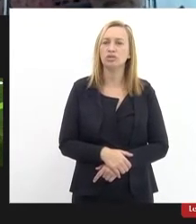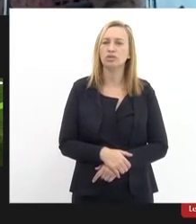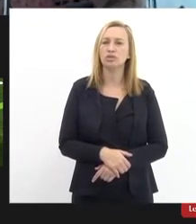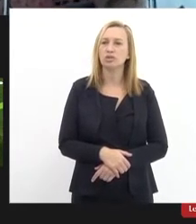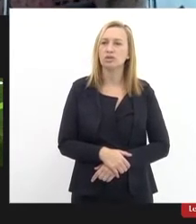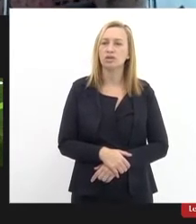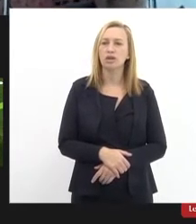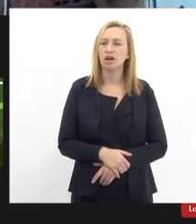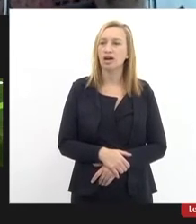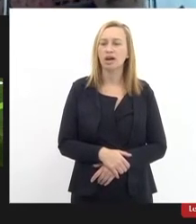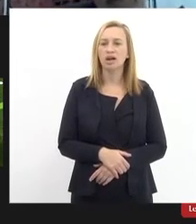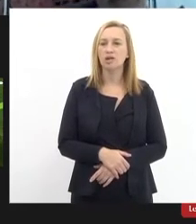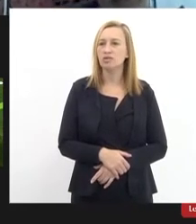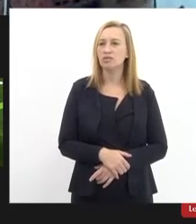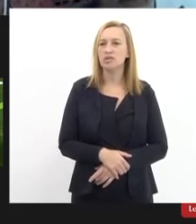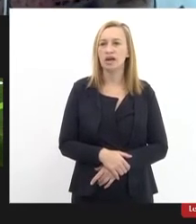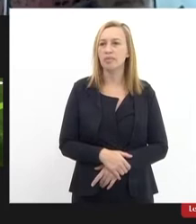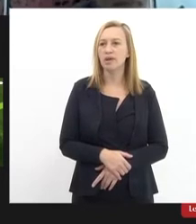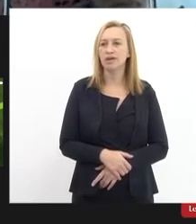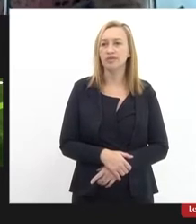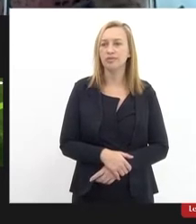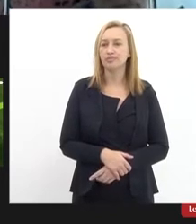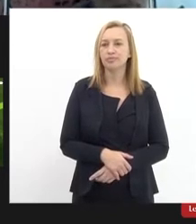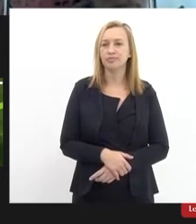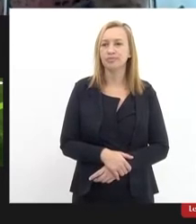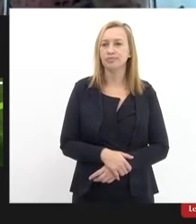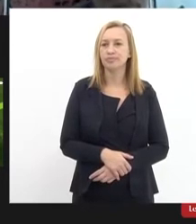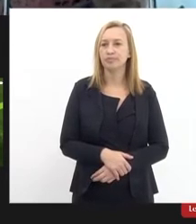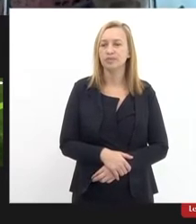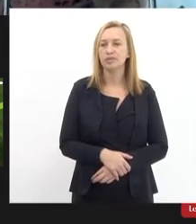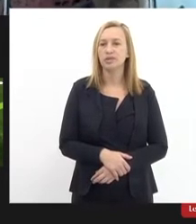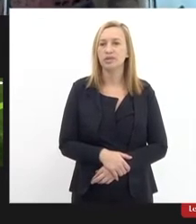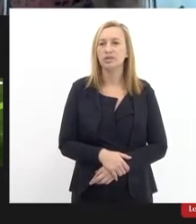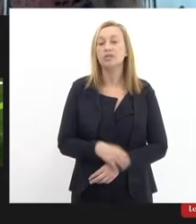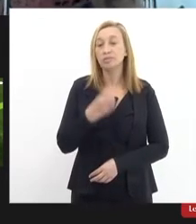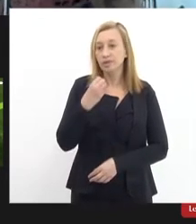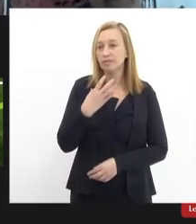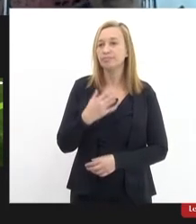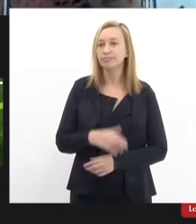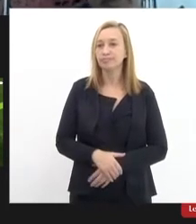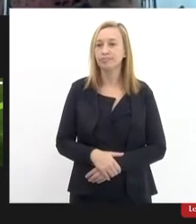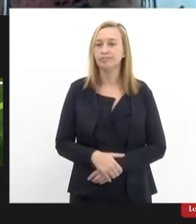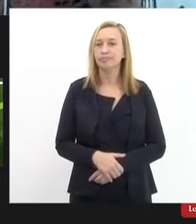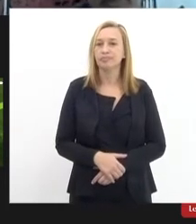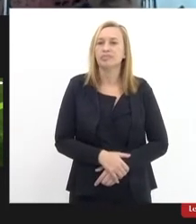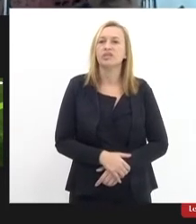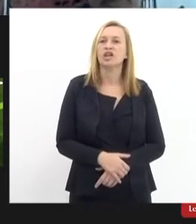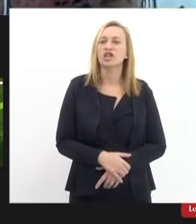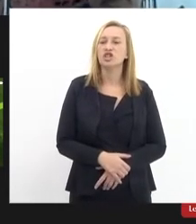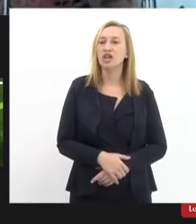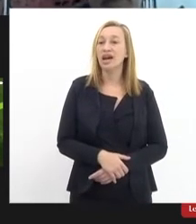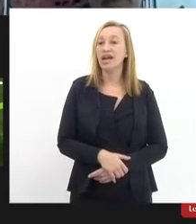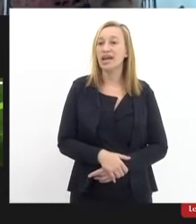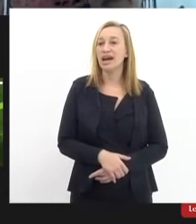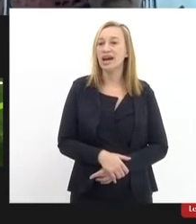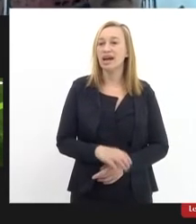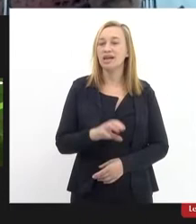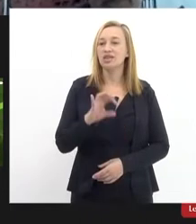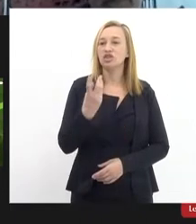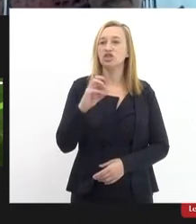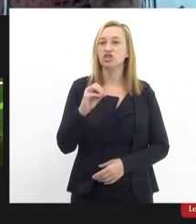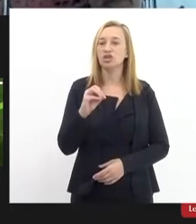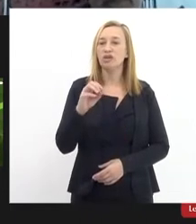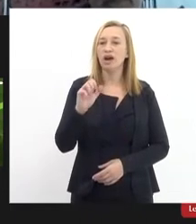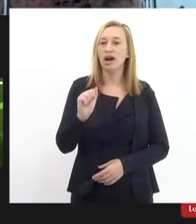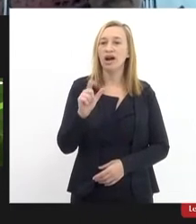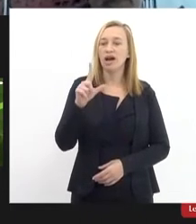o Chico Alencar está presente também está bem o Chico Alencar também diz que